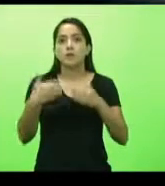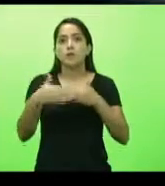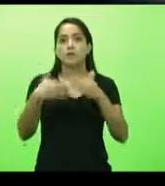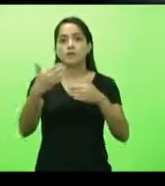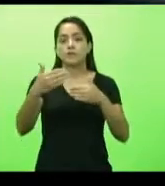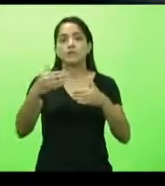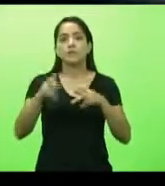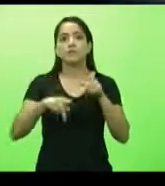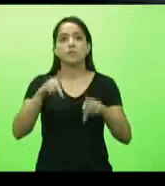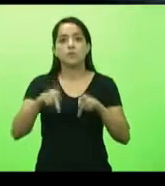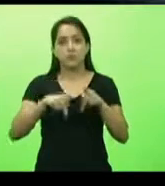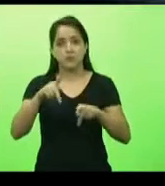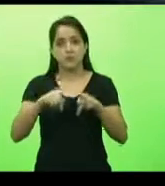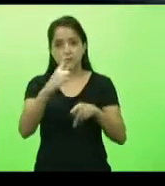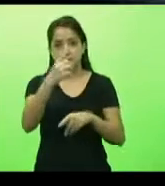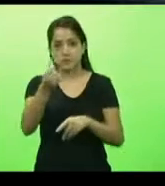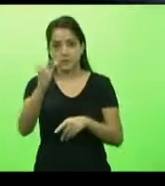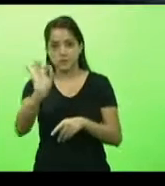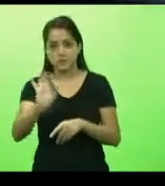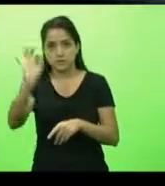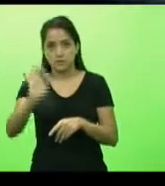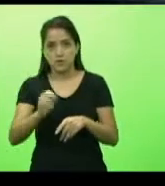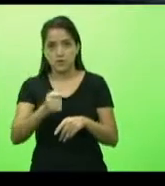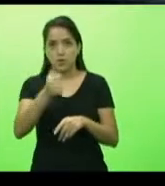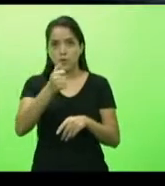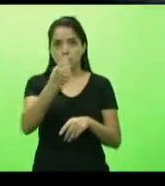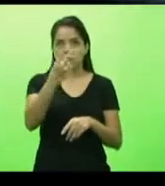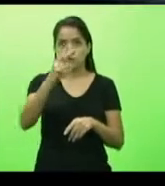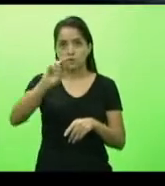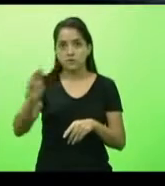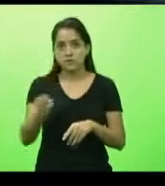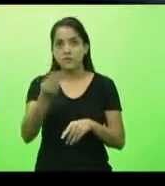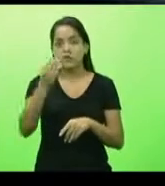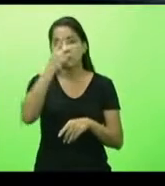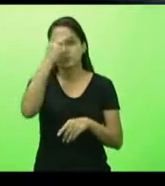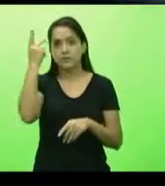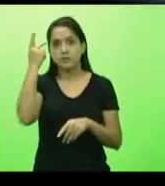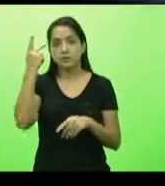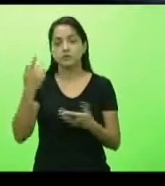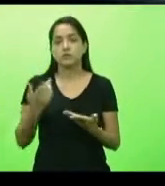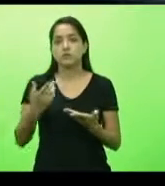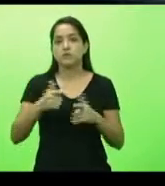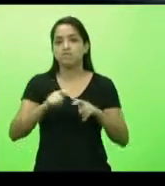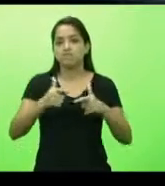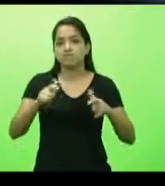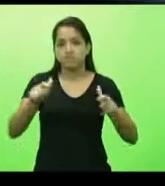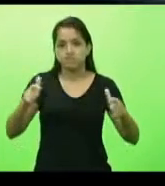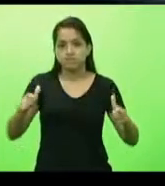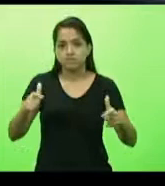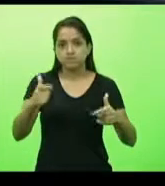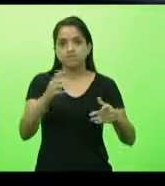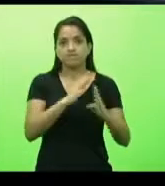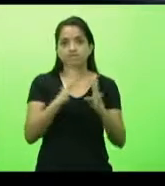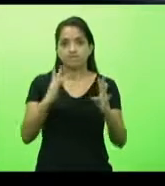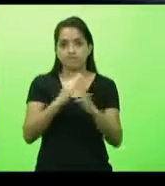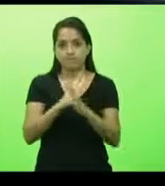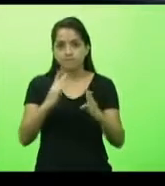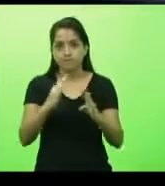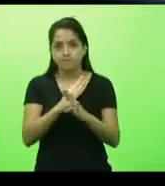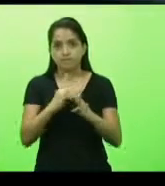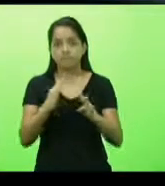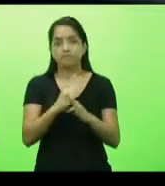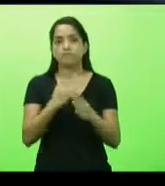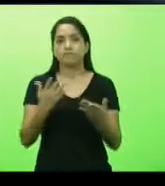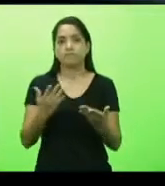população catarinense, quase 2 milhões de pessoas, um contingente enorme que passa a circular em função das